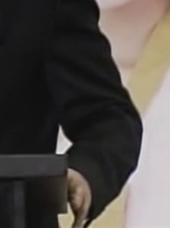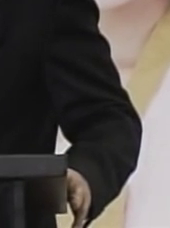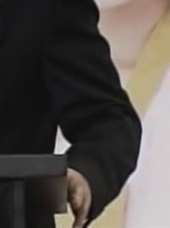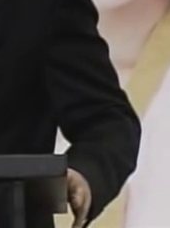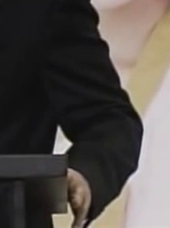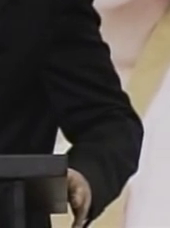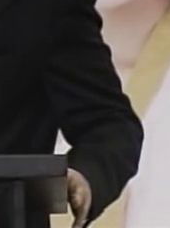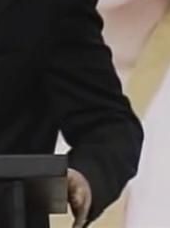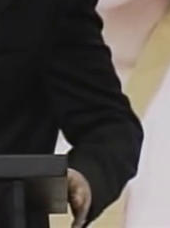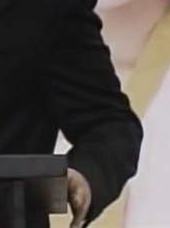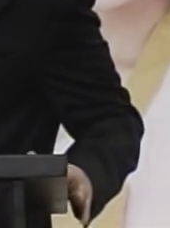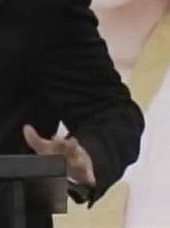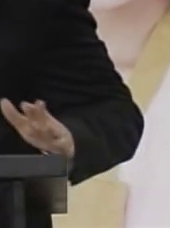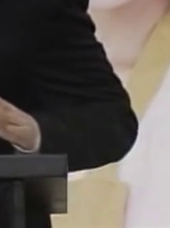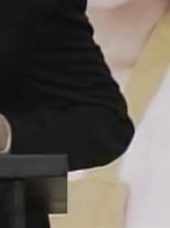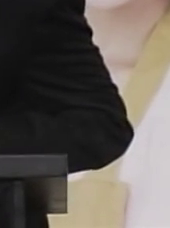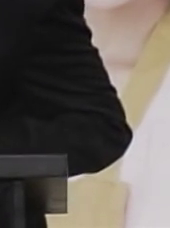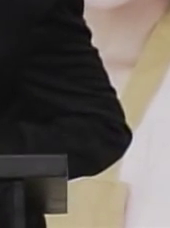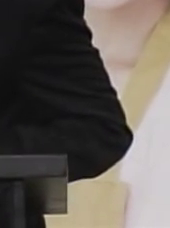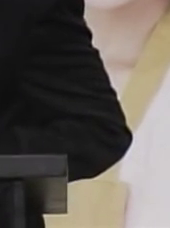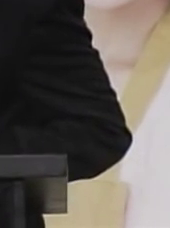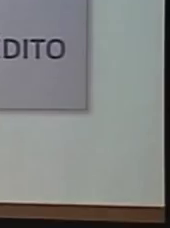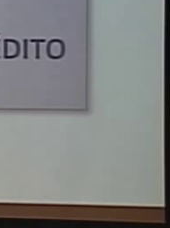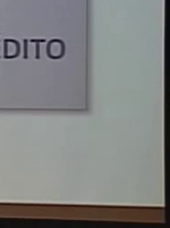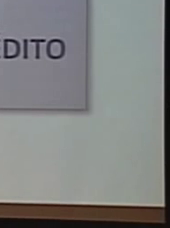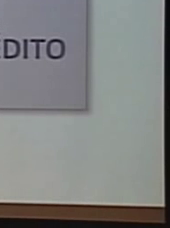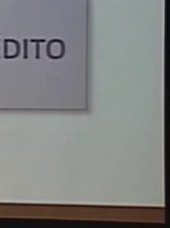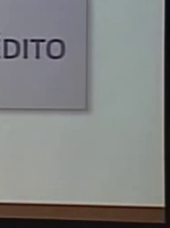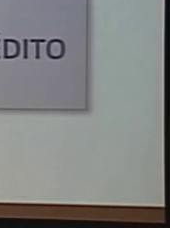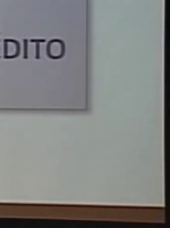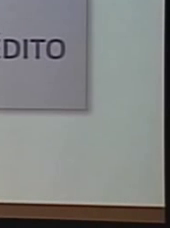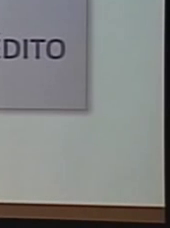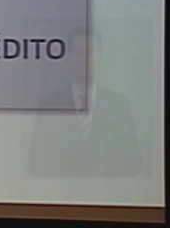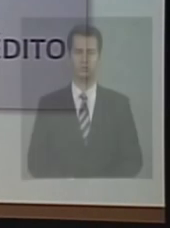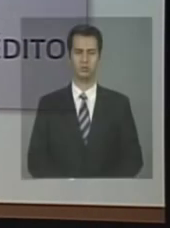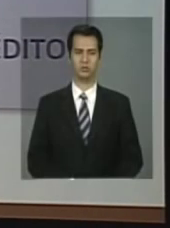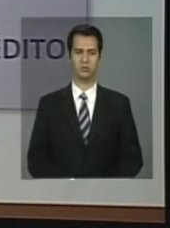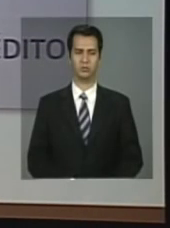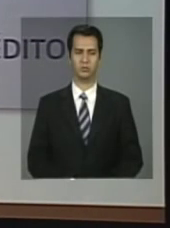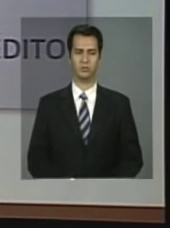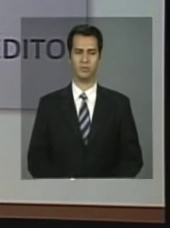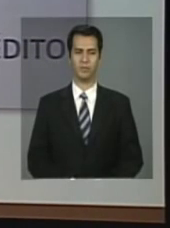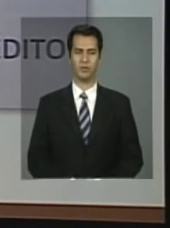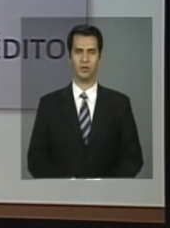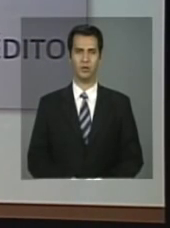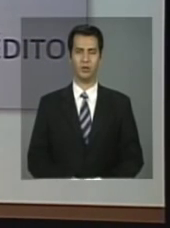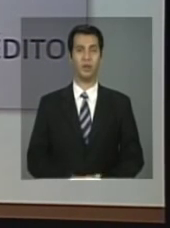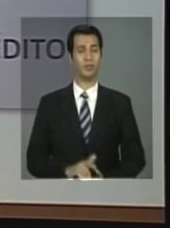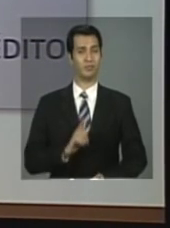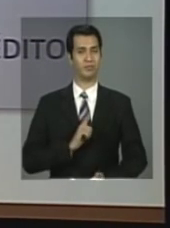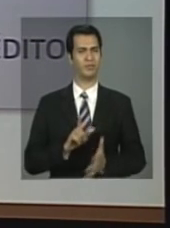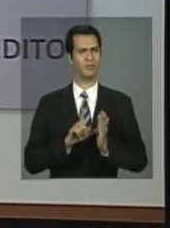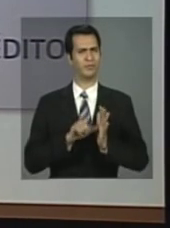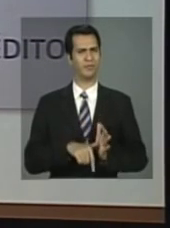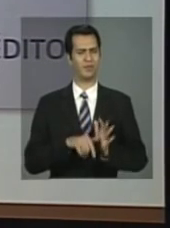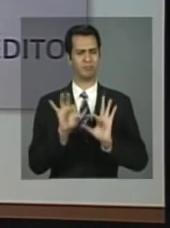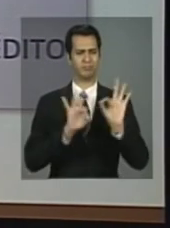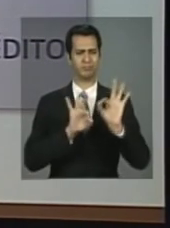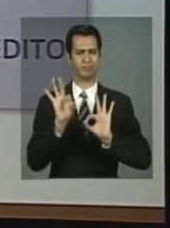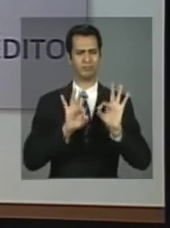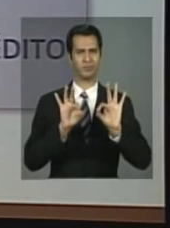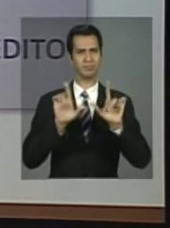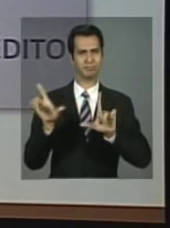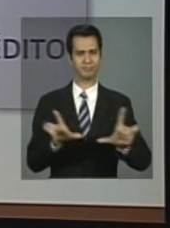o operador hoje está um pouquinho lerdo, porque ele passou a noite trabalhando na elaboração do programa, então, ele não